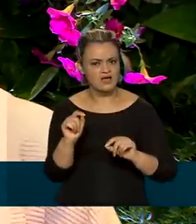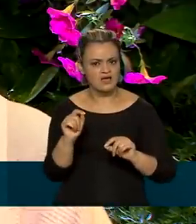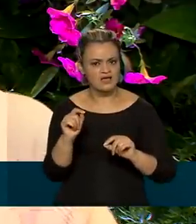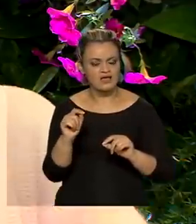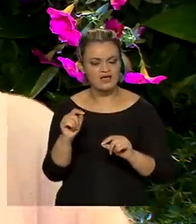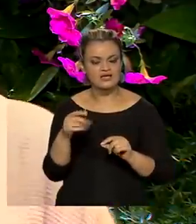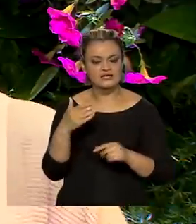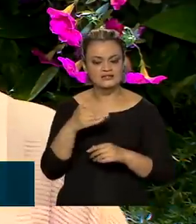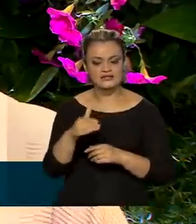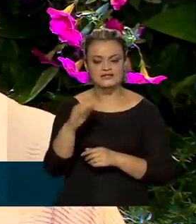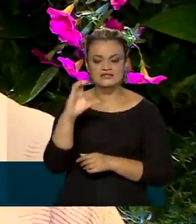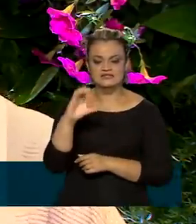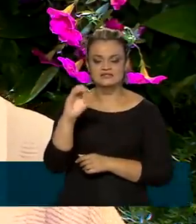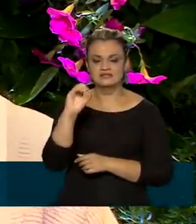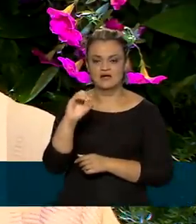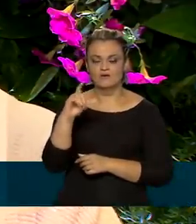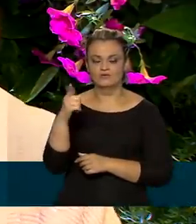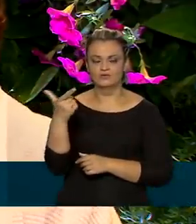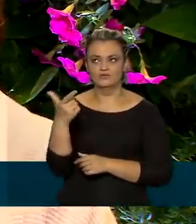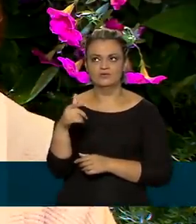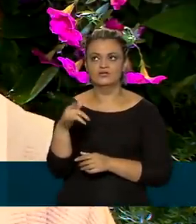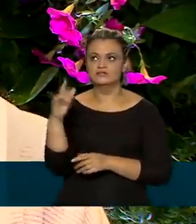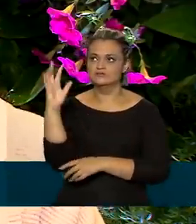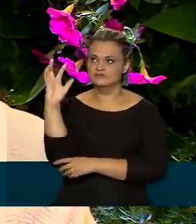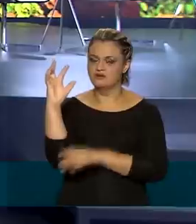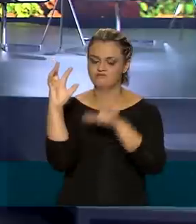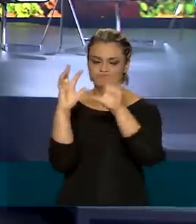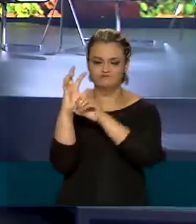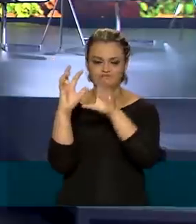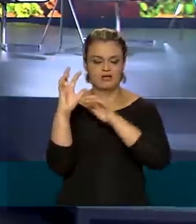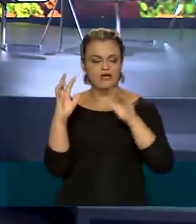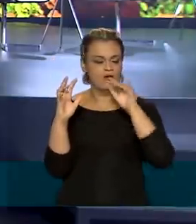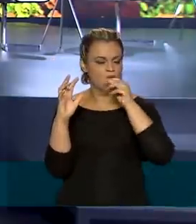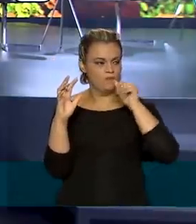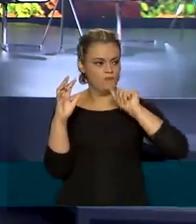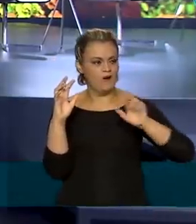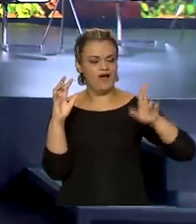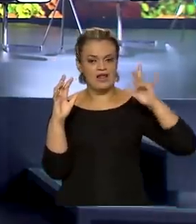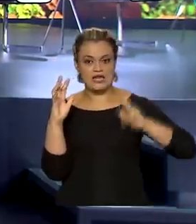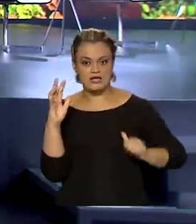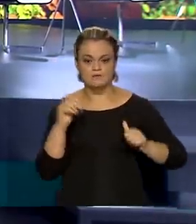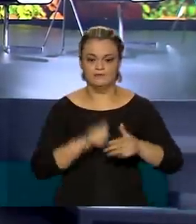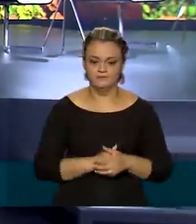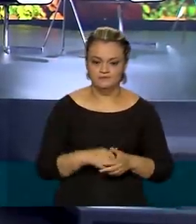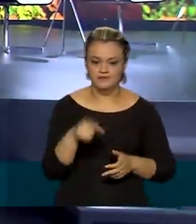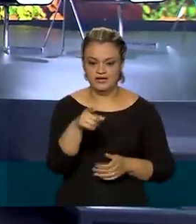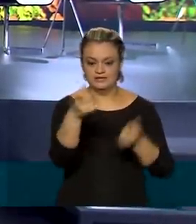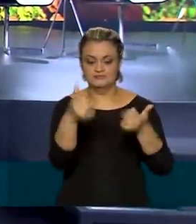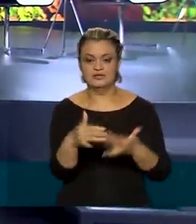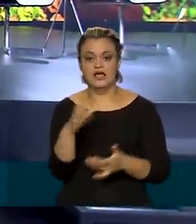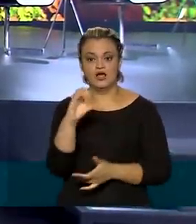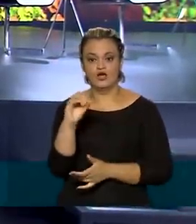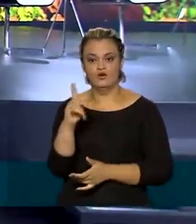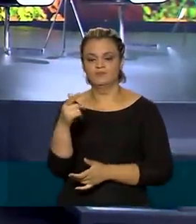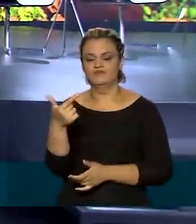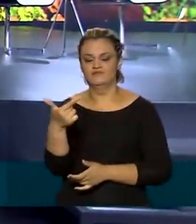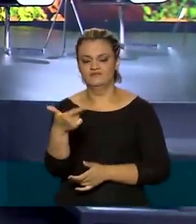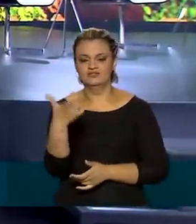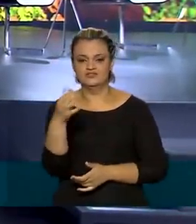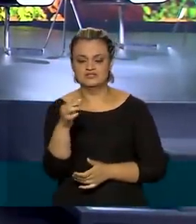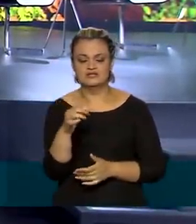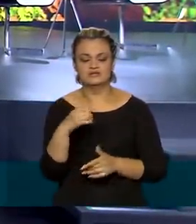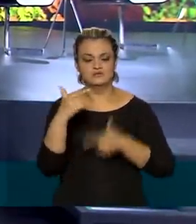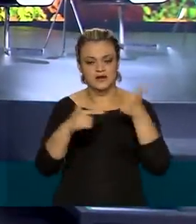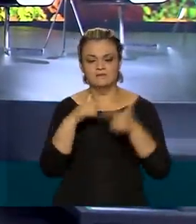tem carbono sendo sequestrado ali por essa floresta que está crescendo. Nesta primeira semana da COP26, as atividades serão conduzidas de